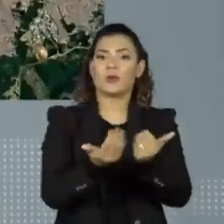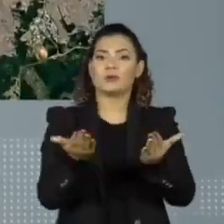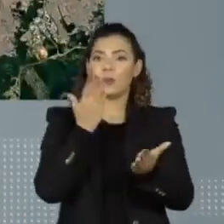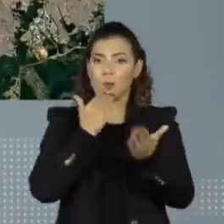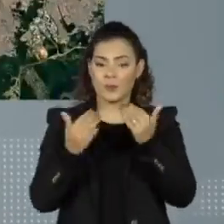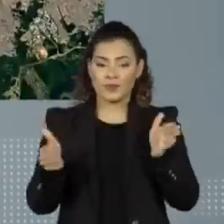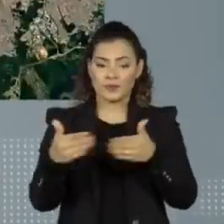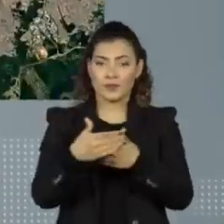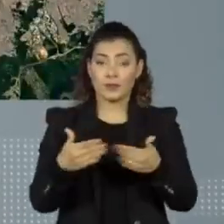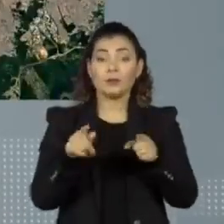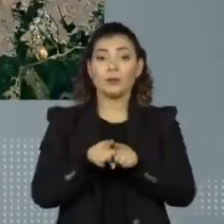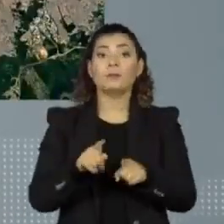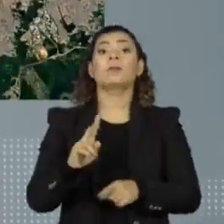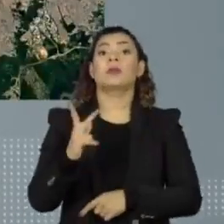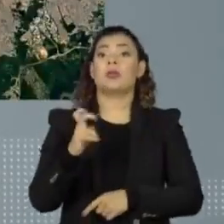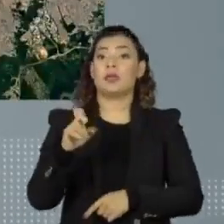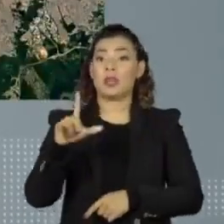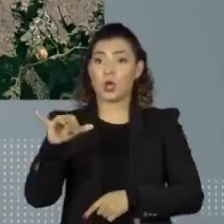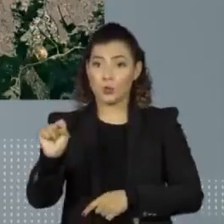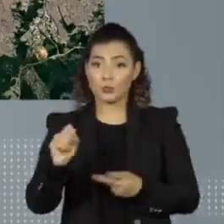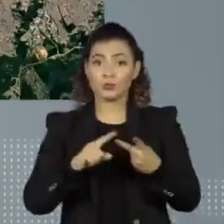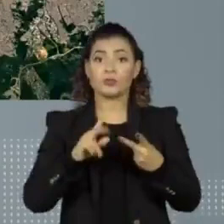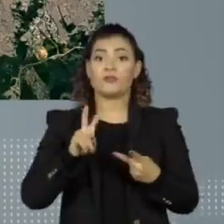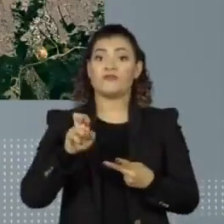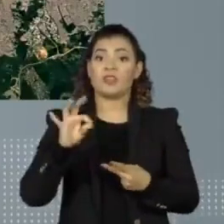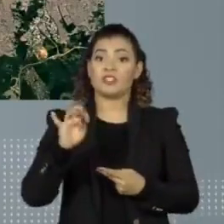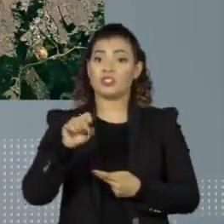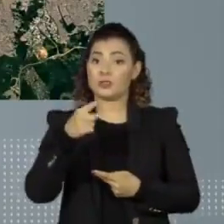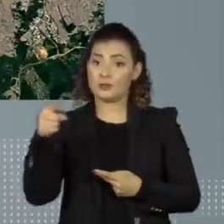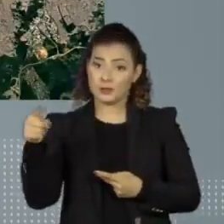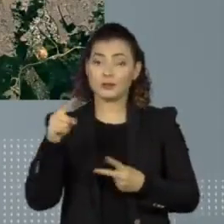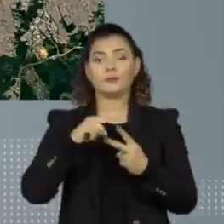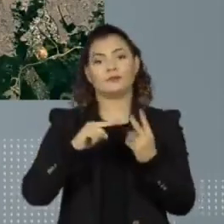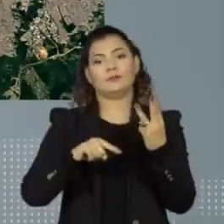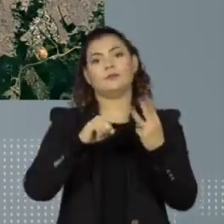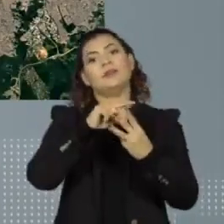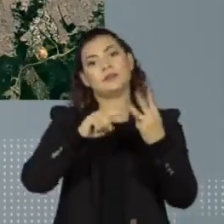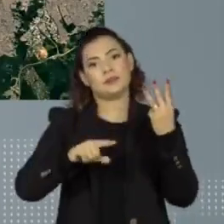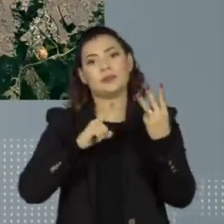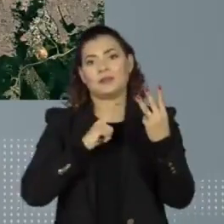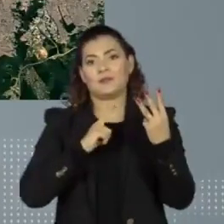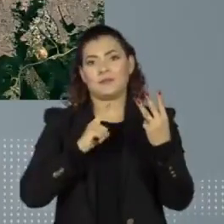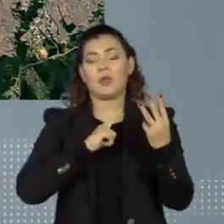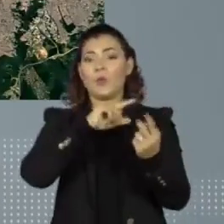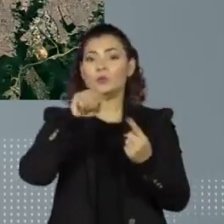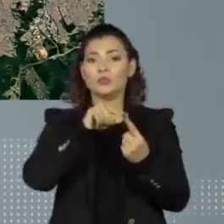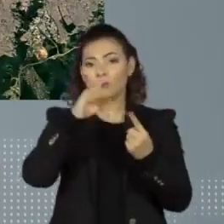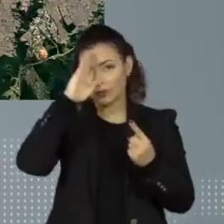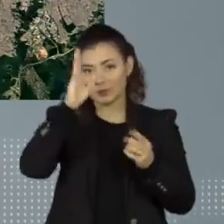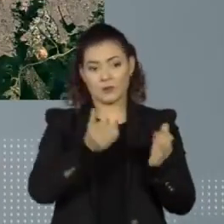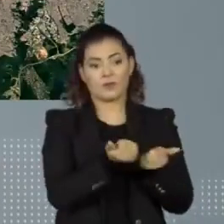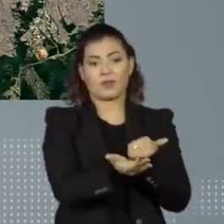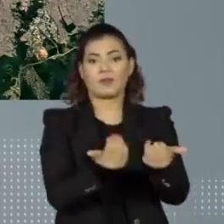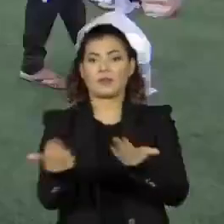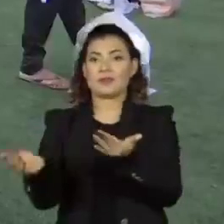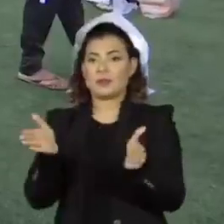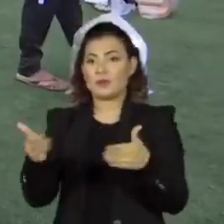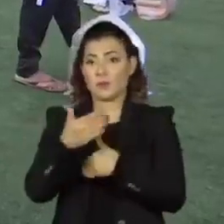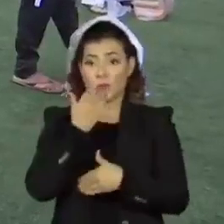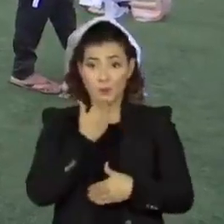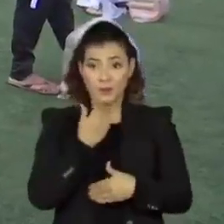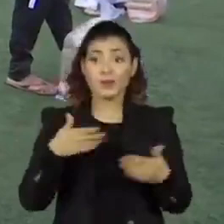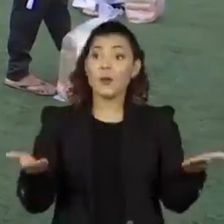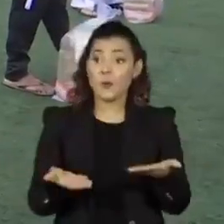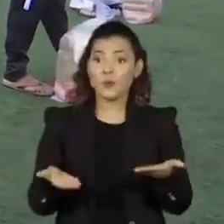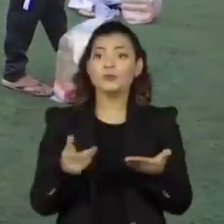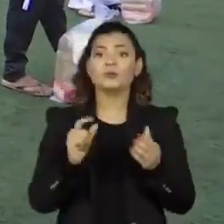de Paraisópolis, Heliópolis e Vietnã também estão na lista. A meta é expandir a ação. As doações